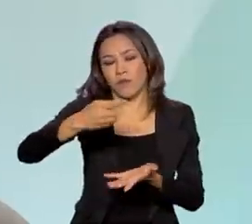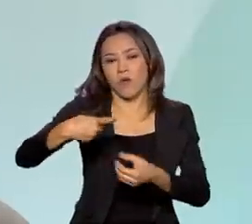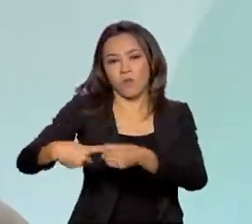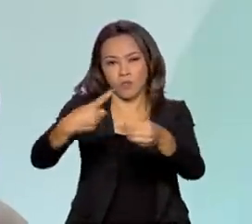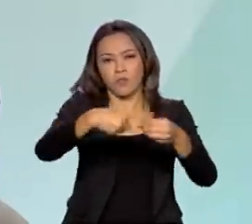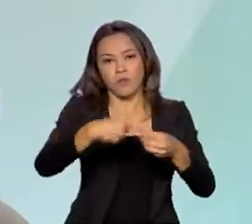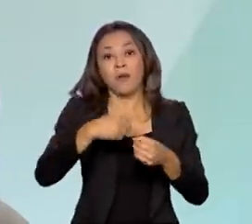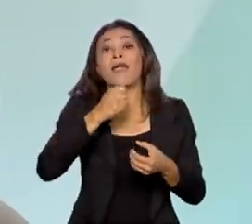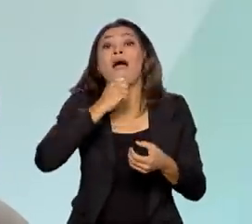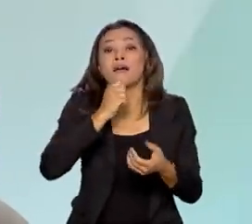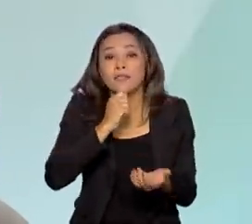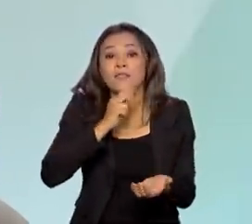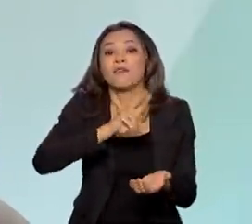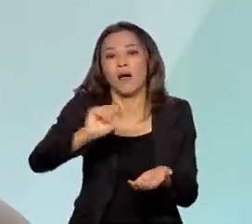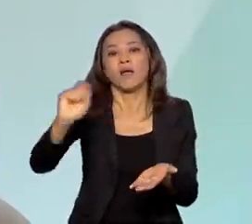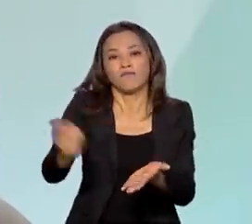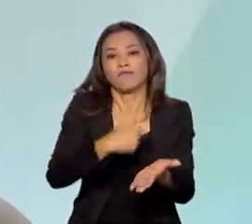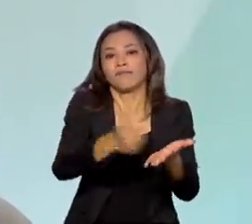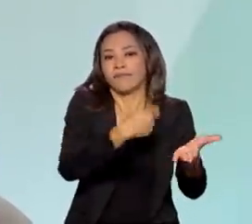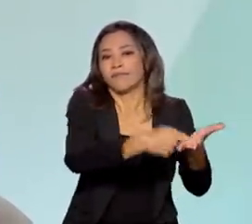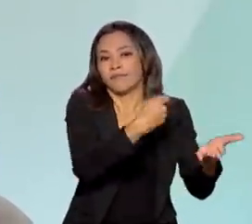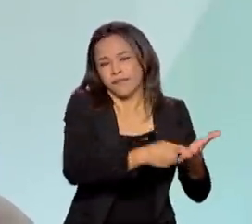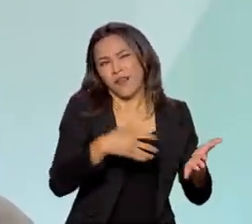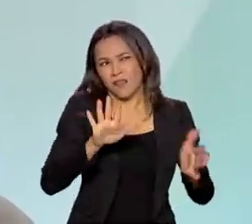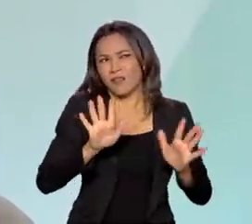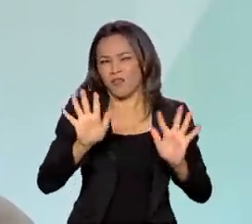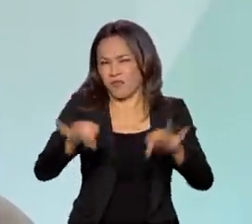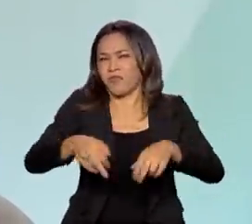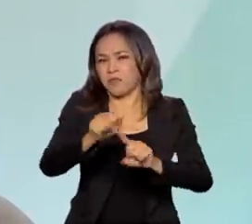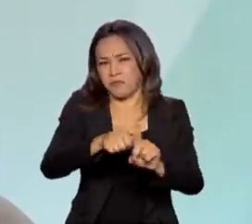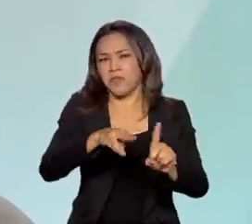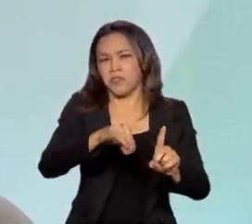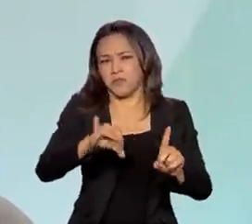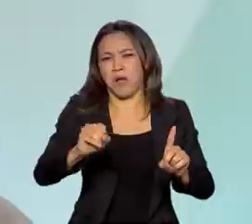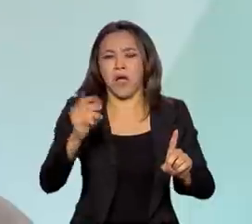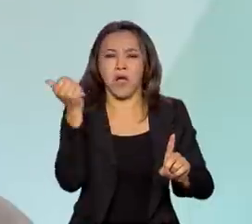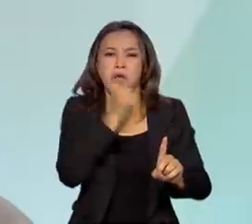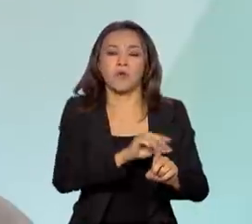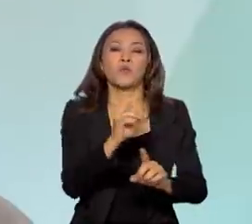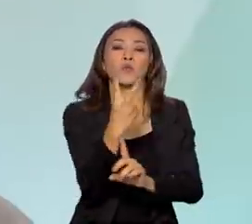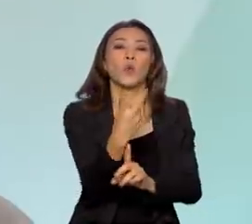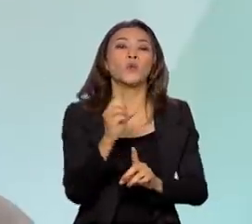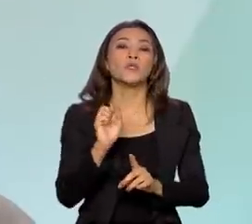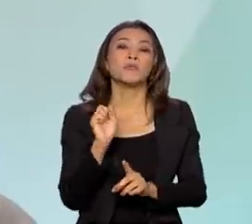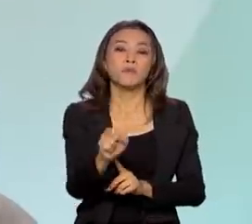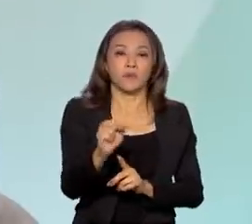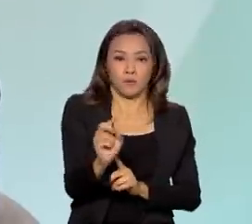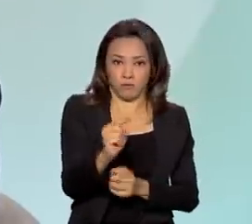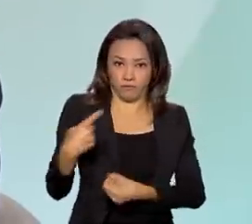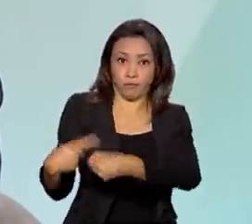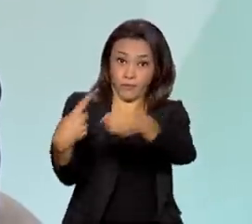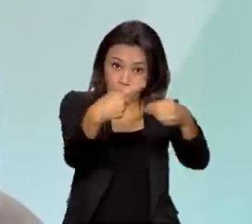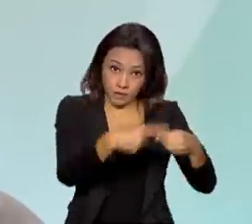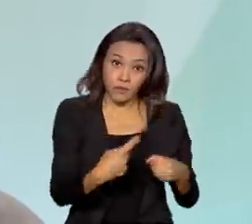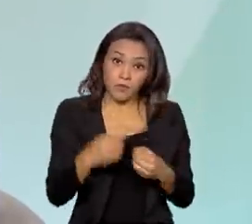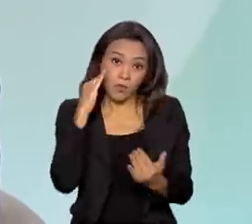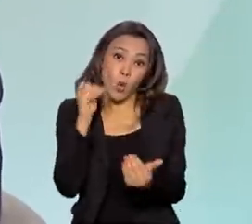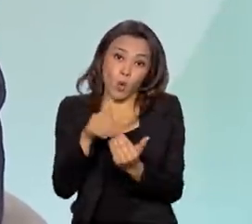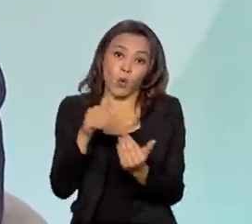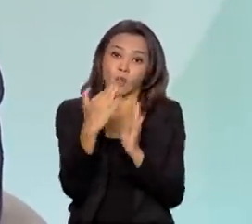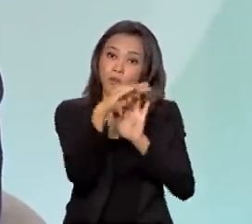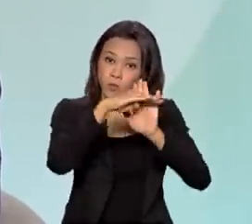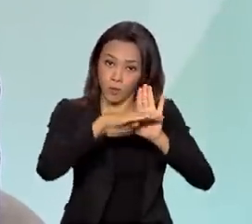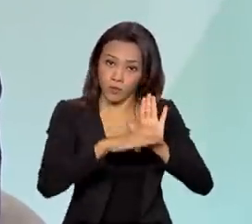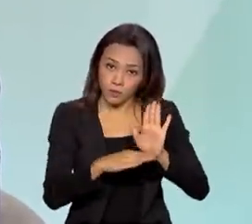acreditamos, que até o final do mês de maio a gente já deva ter ao redor de 2.000 municípios aderidos a esse